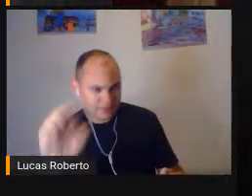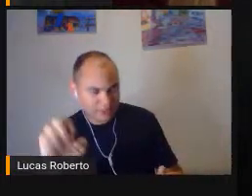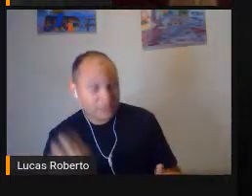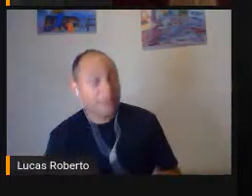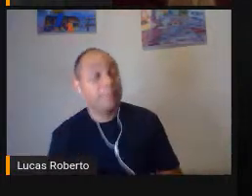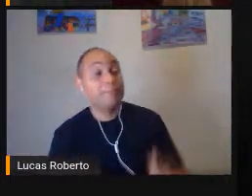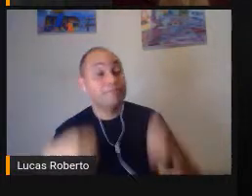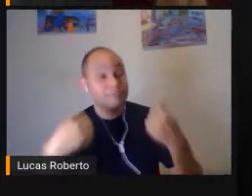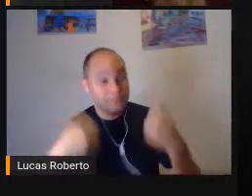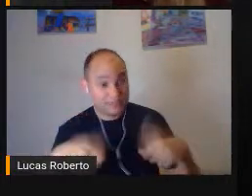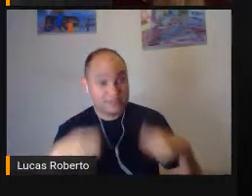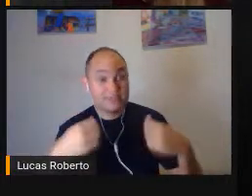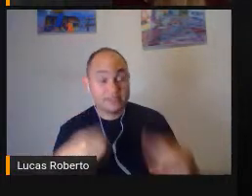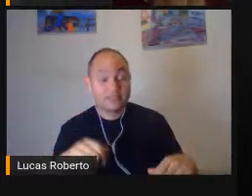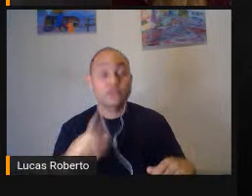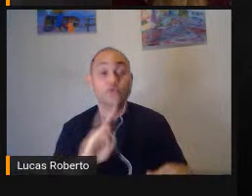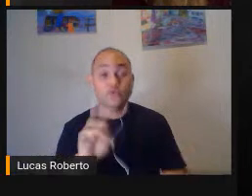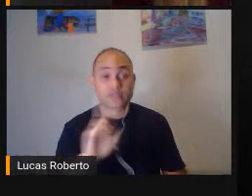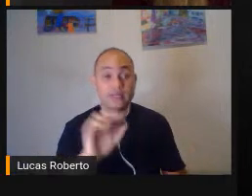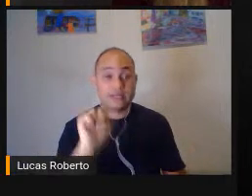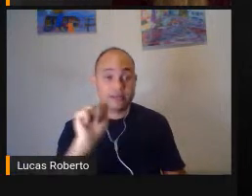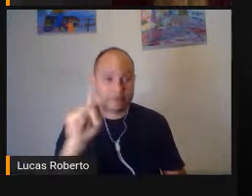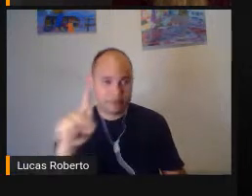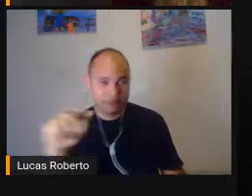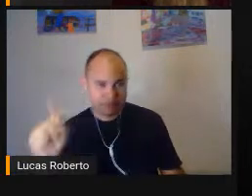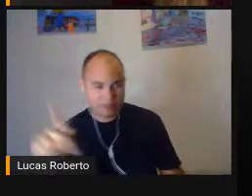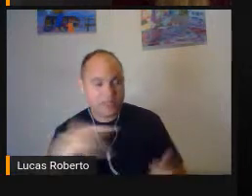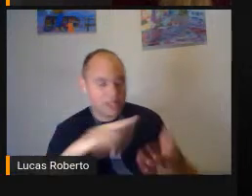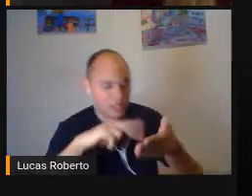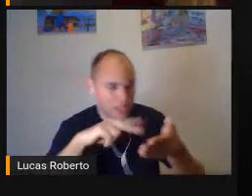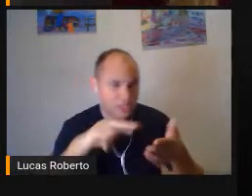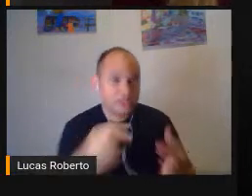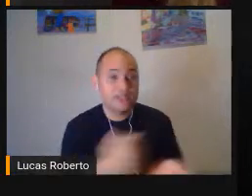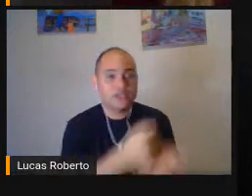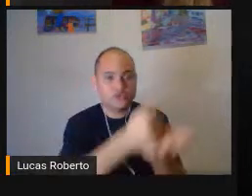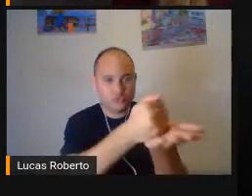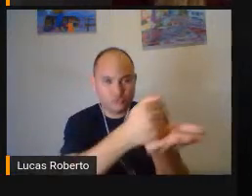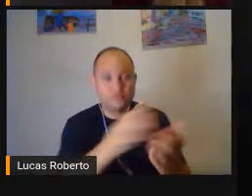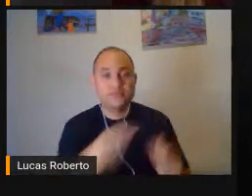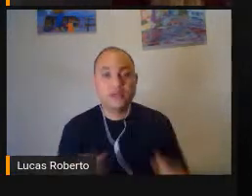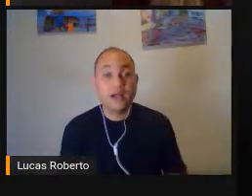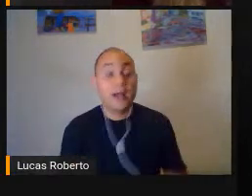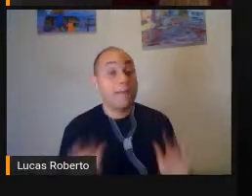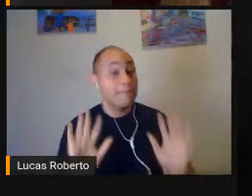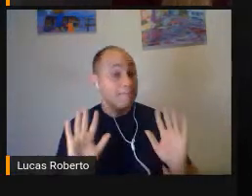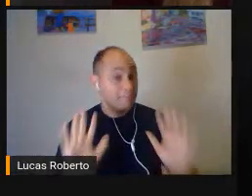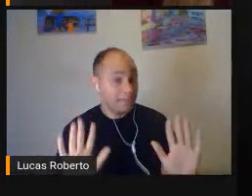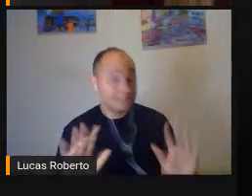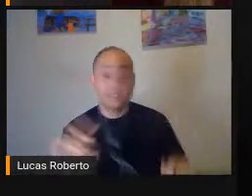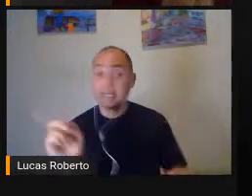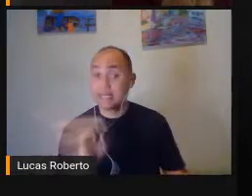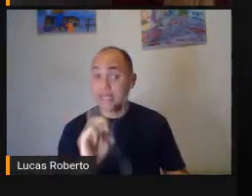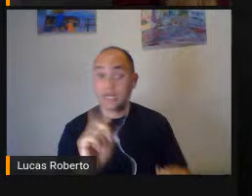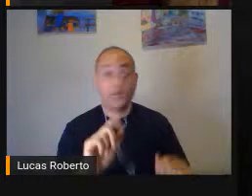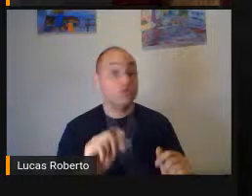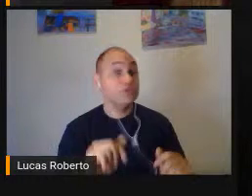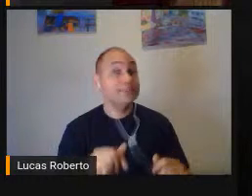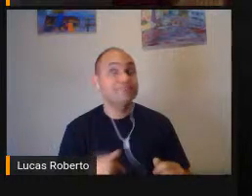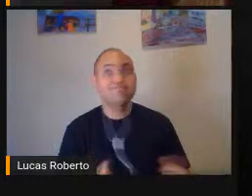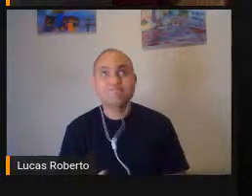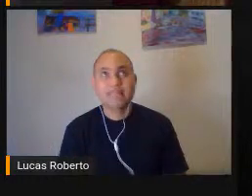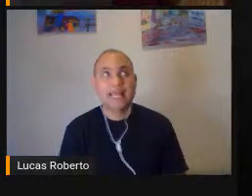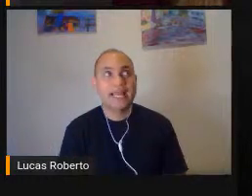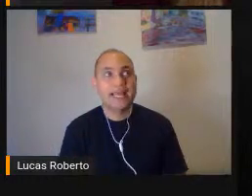trabalhar Com o software Leitor de telas Agora vejam Ele não substitui A aprendizagem De um sistema De